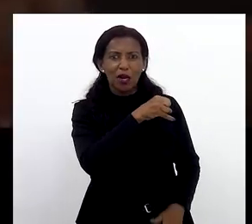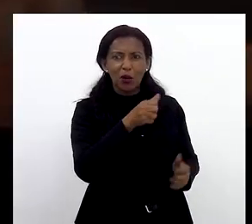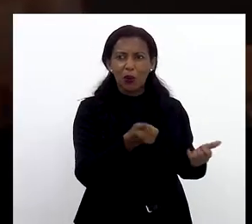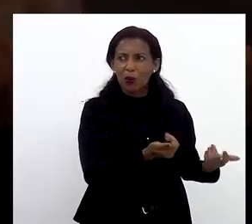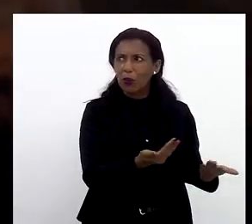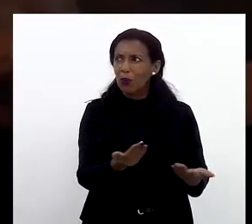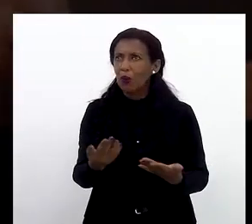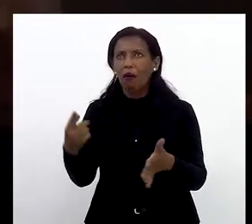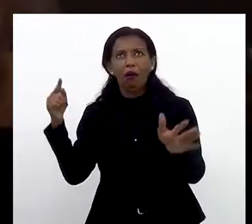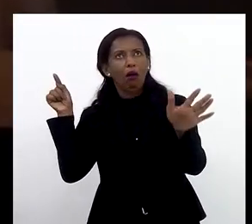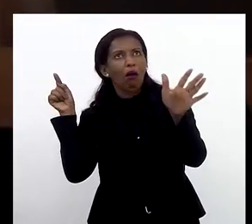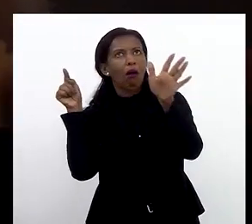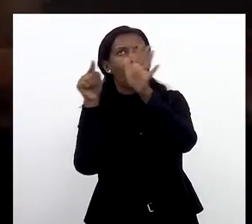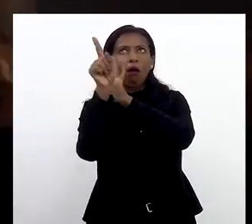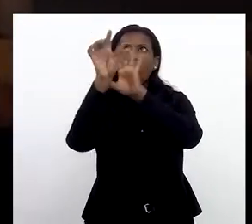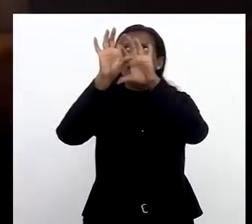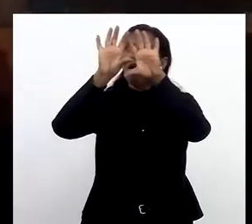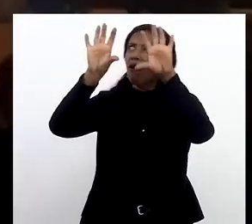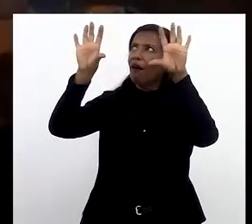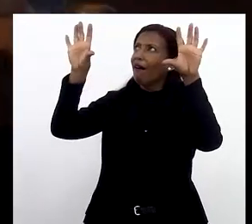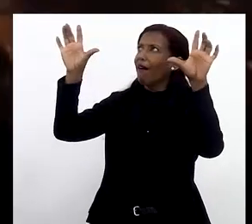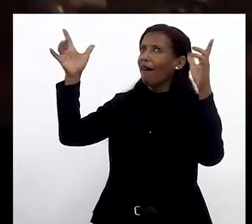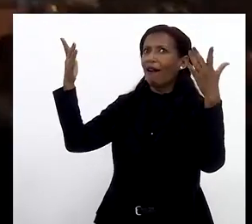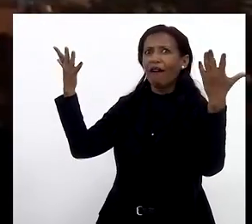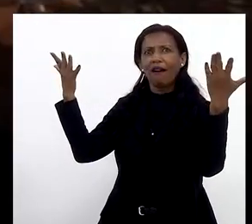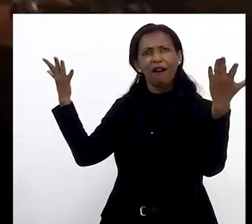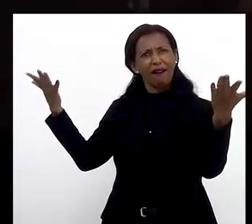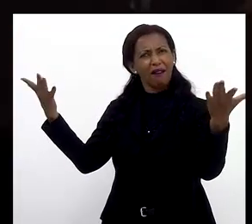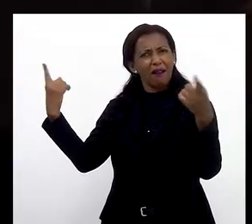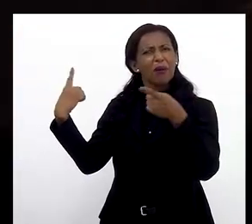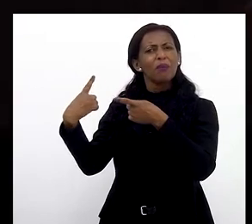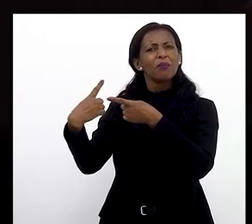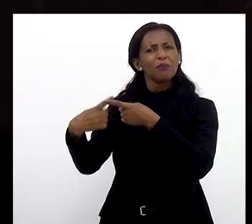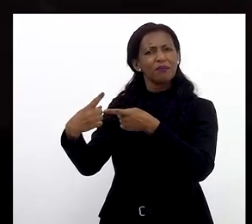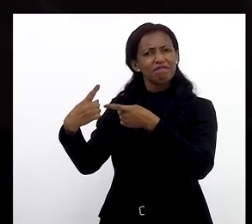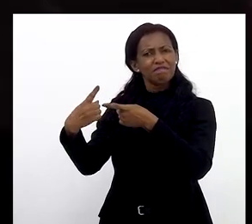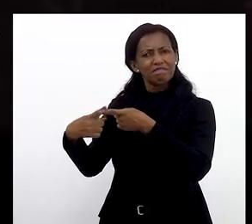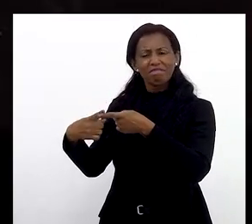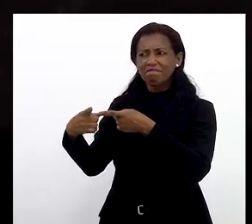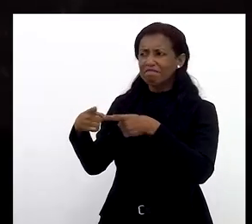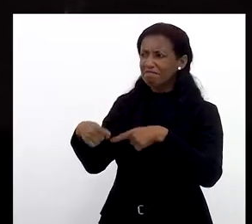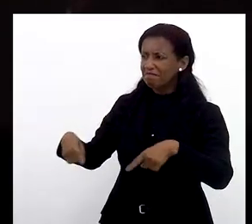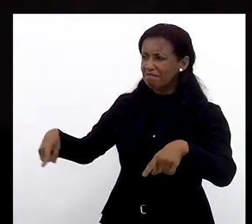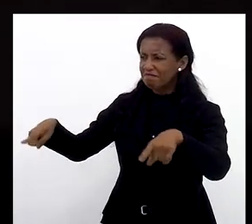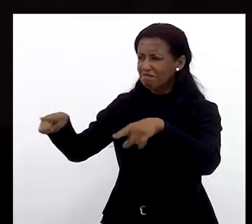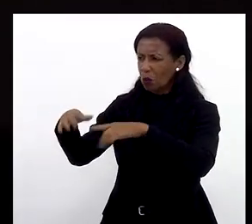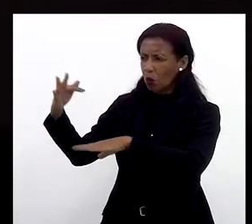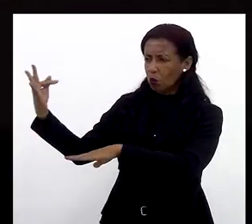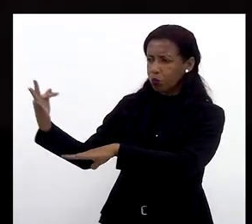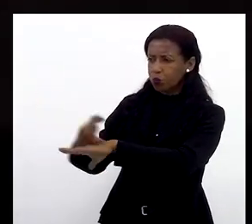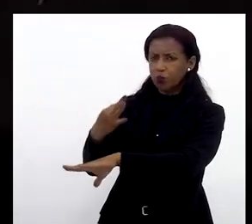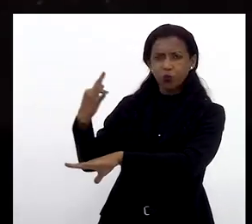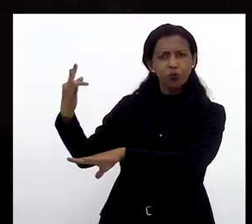São Paulo, eu perguntei a Deus do céu, por que